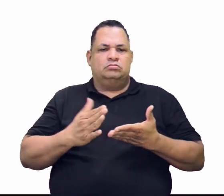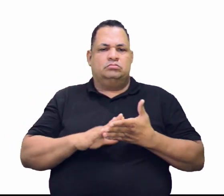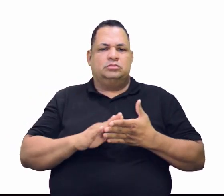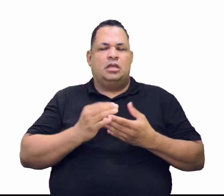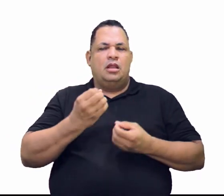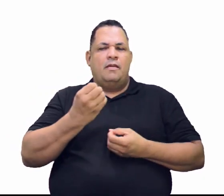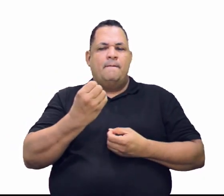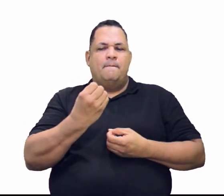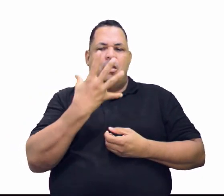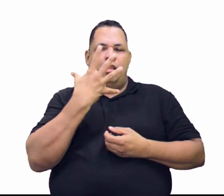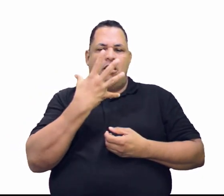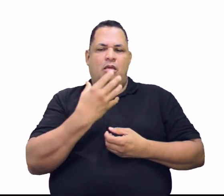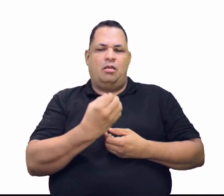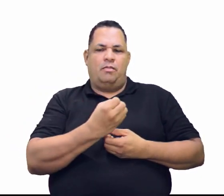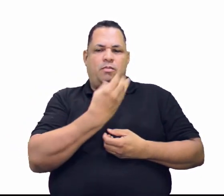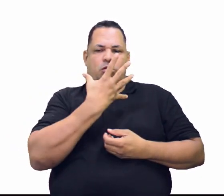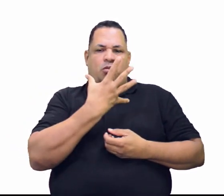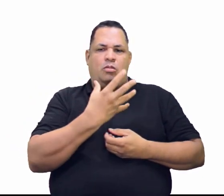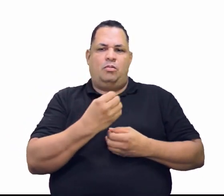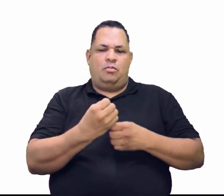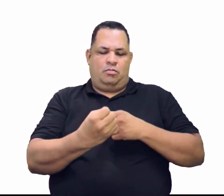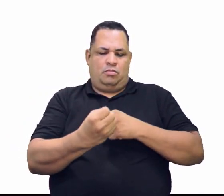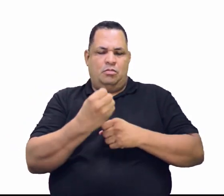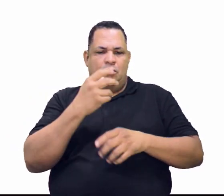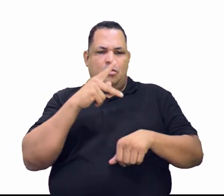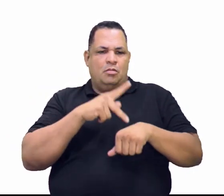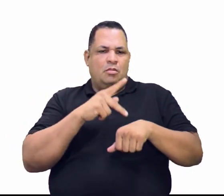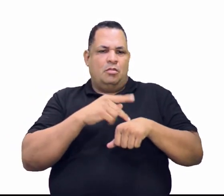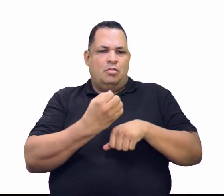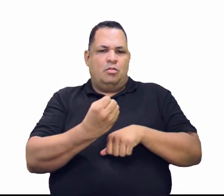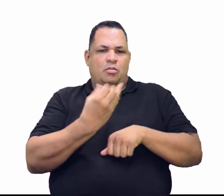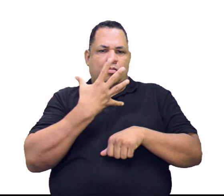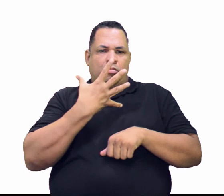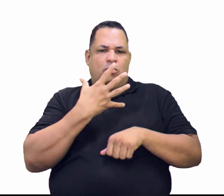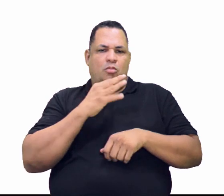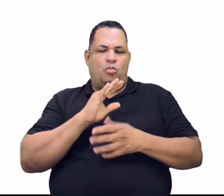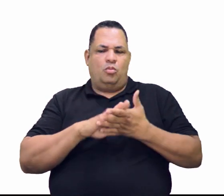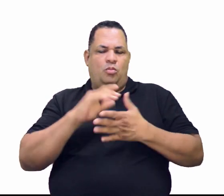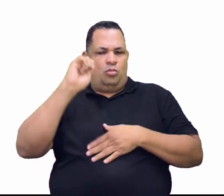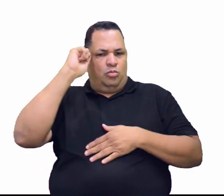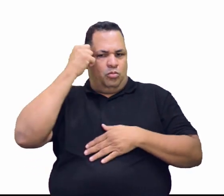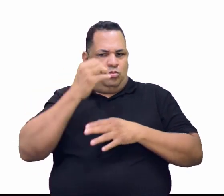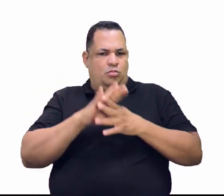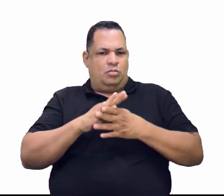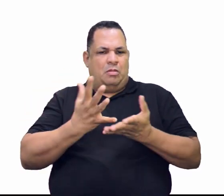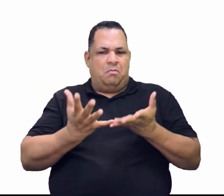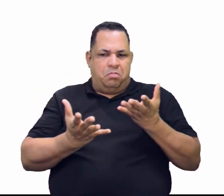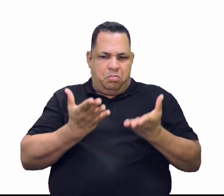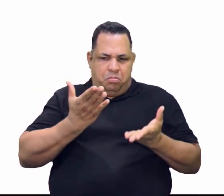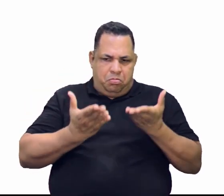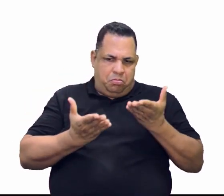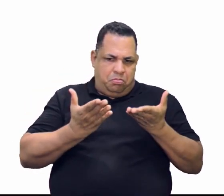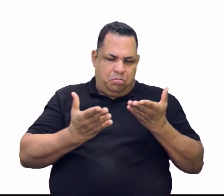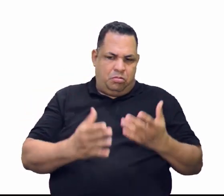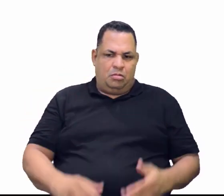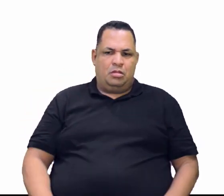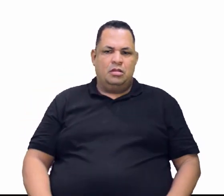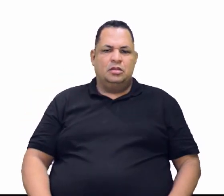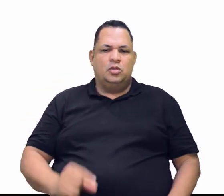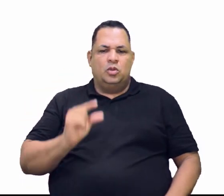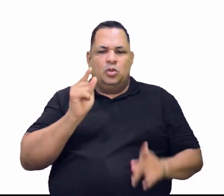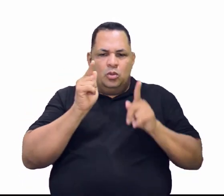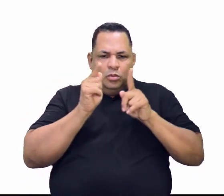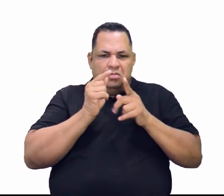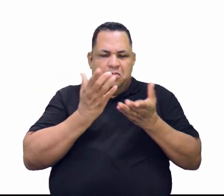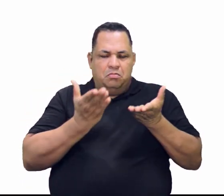Só que ela brilha. É uma cor escura. Que brilha e pesa. Um